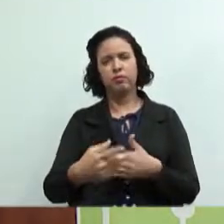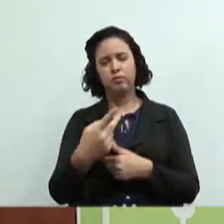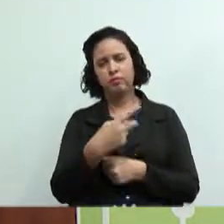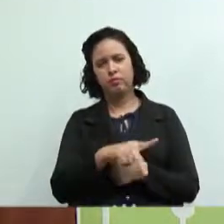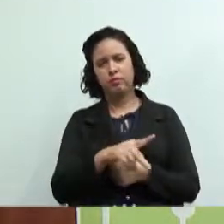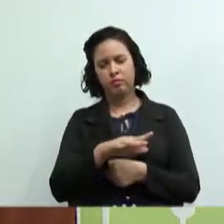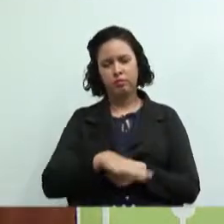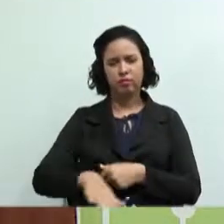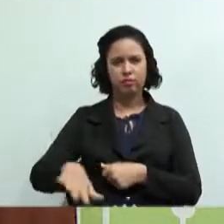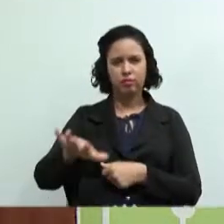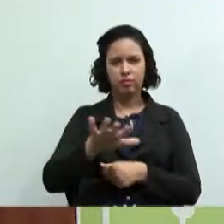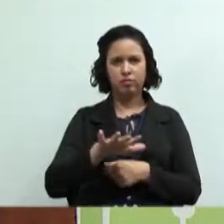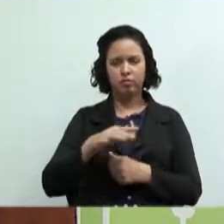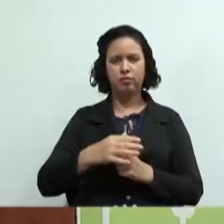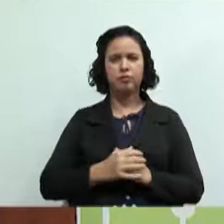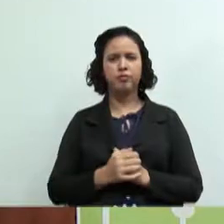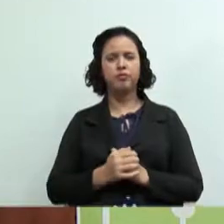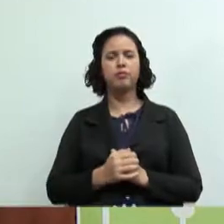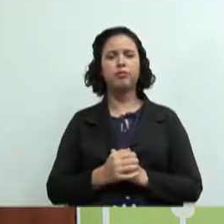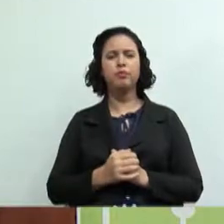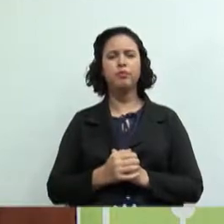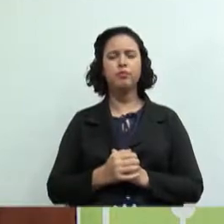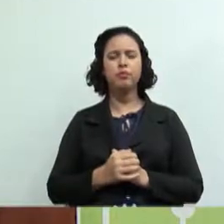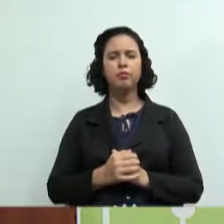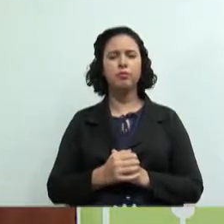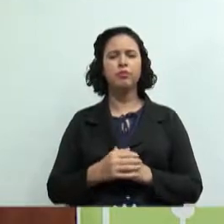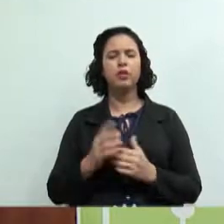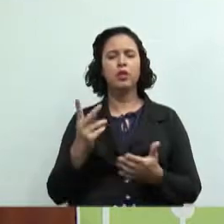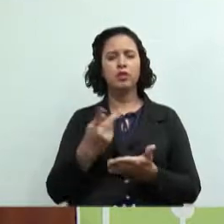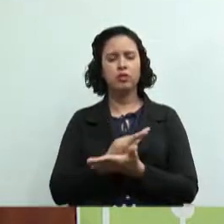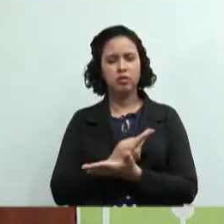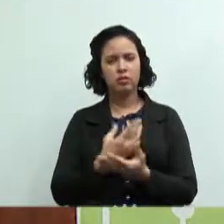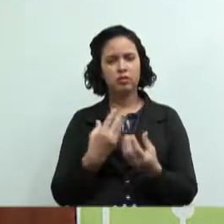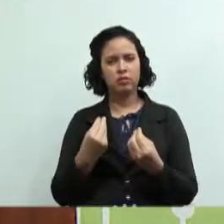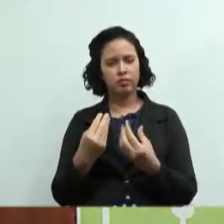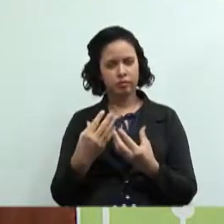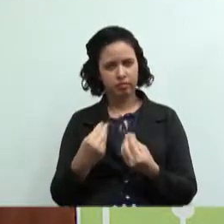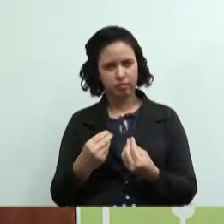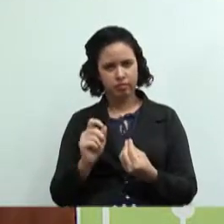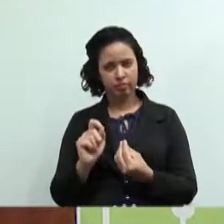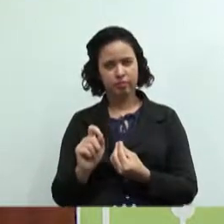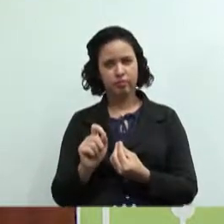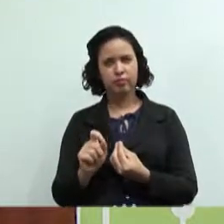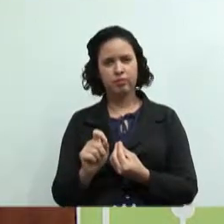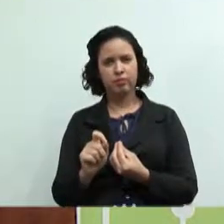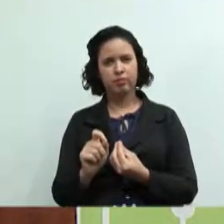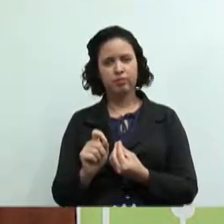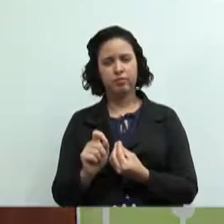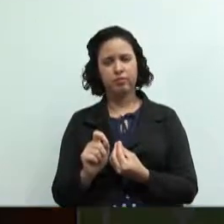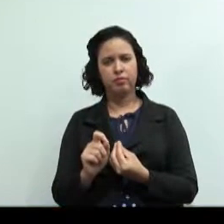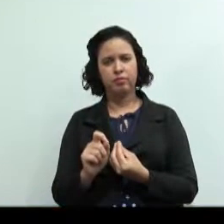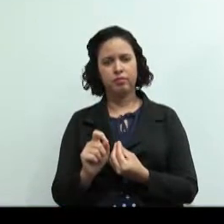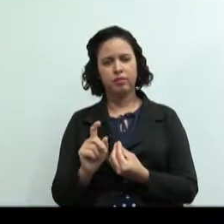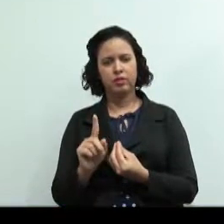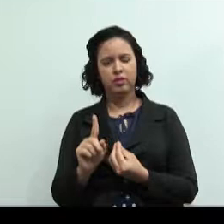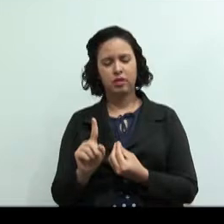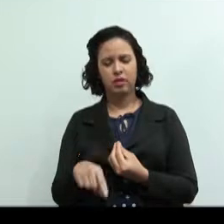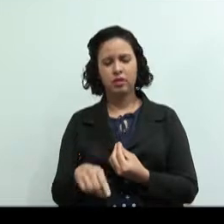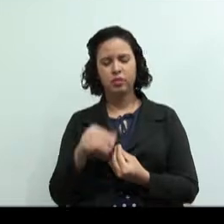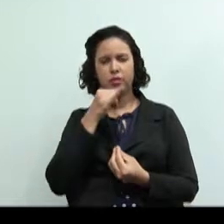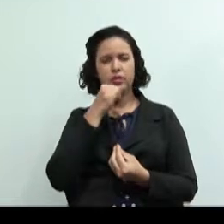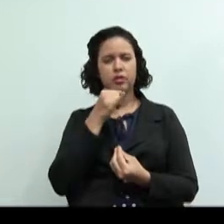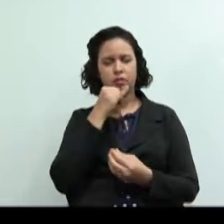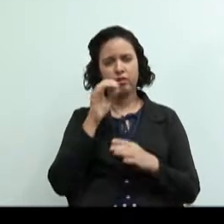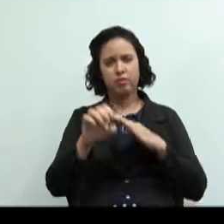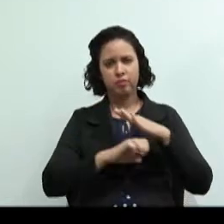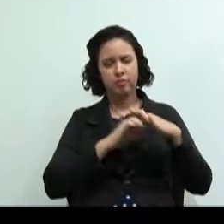sua região. E isso acontece muito nesses casos citados aqui no slide. Em casos de falência da empresa